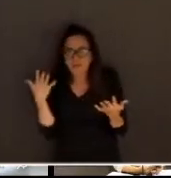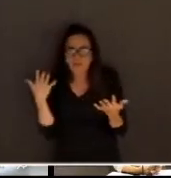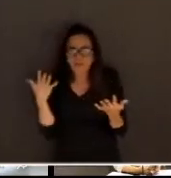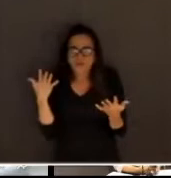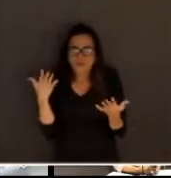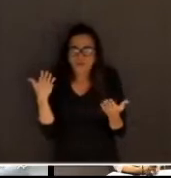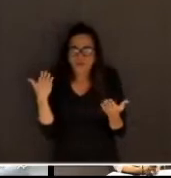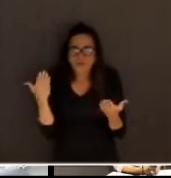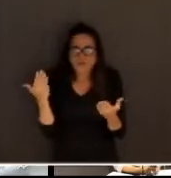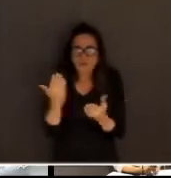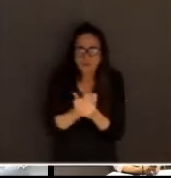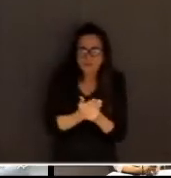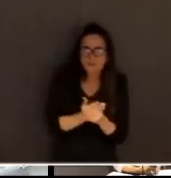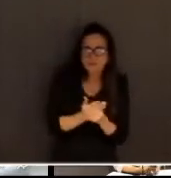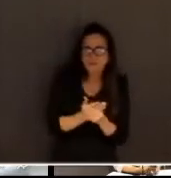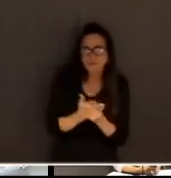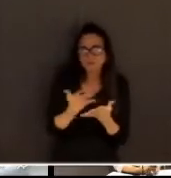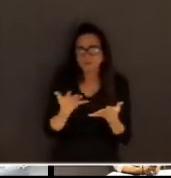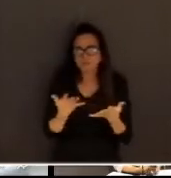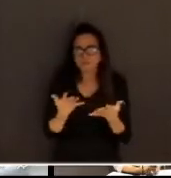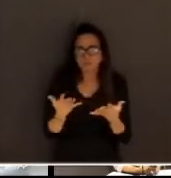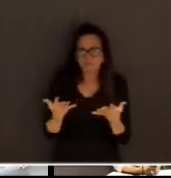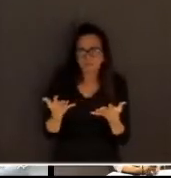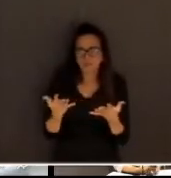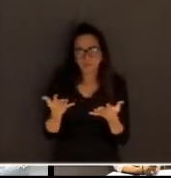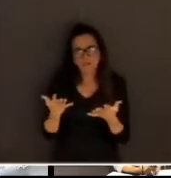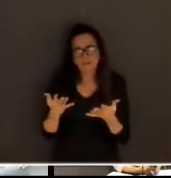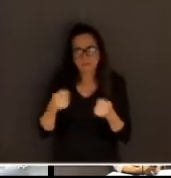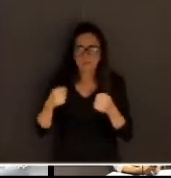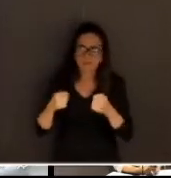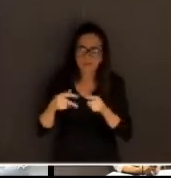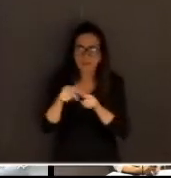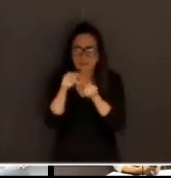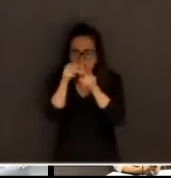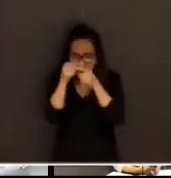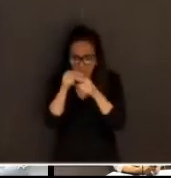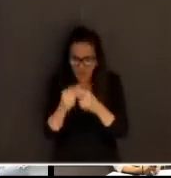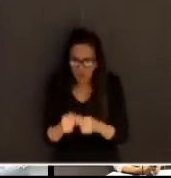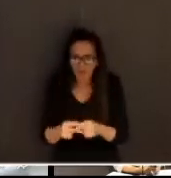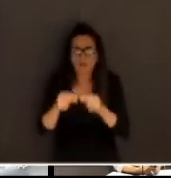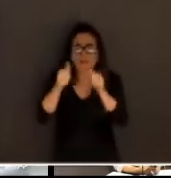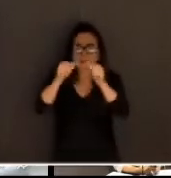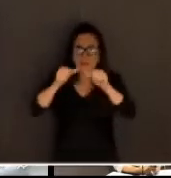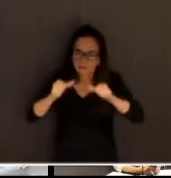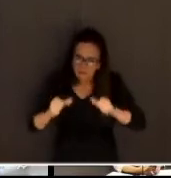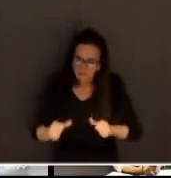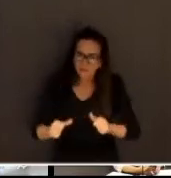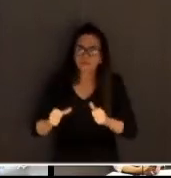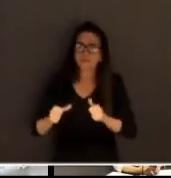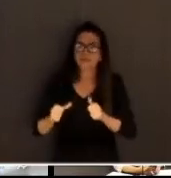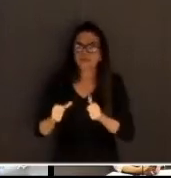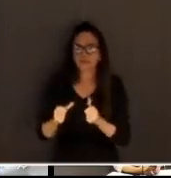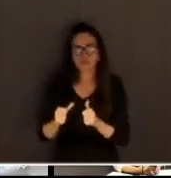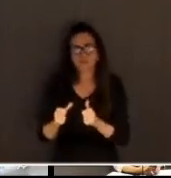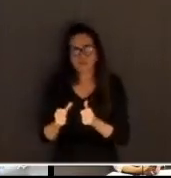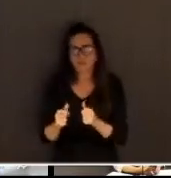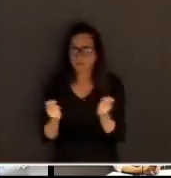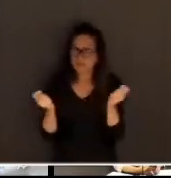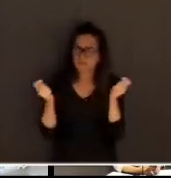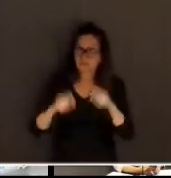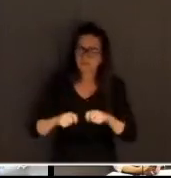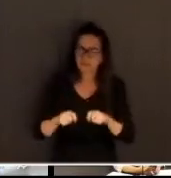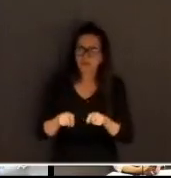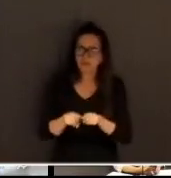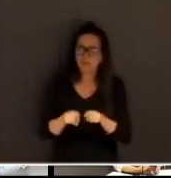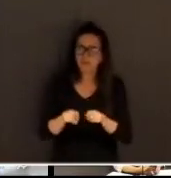grandes preocupações, apesar de uma ou outra coisa, a gente tem que ajustar realmente, evitar com quem ela está perto, essas coisas todas, mas é possível ouvir uma